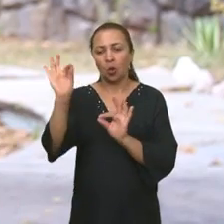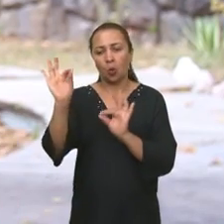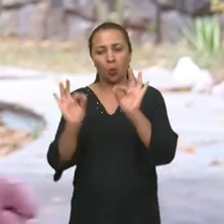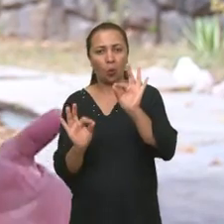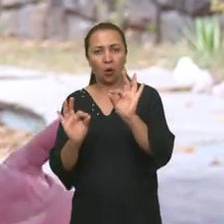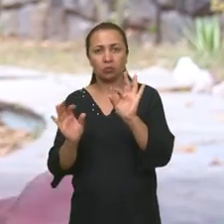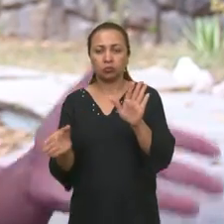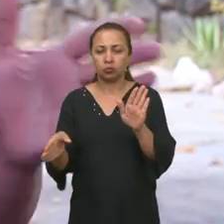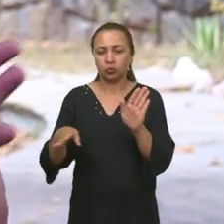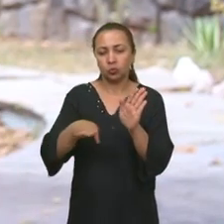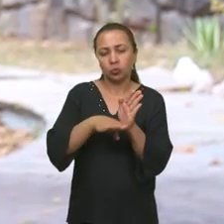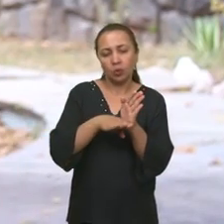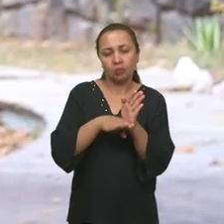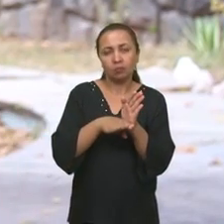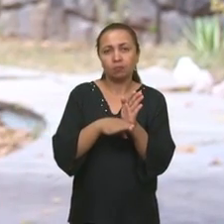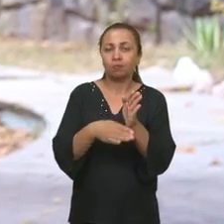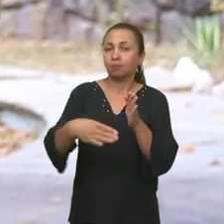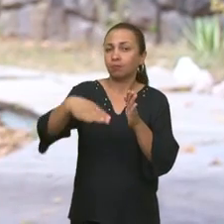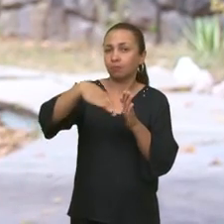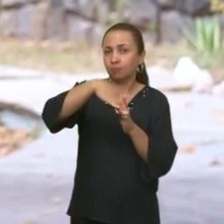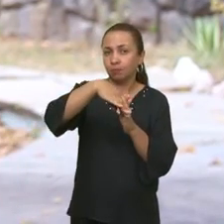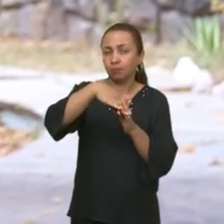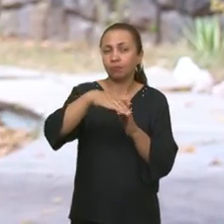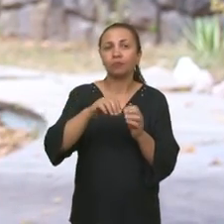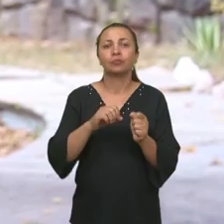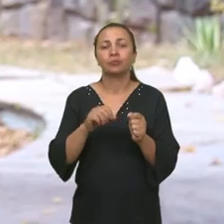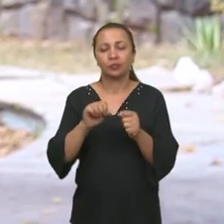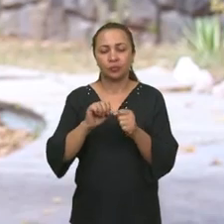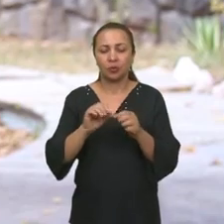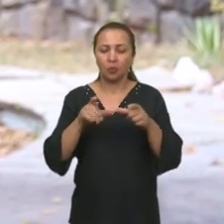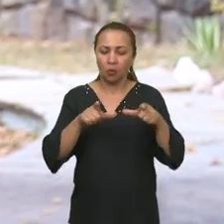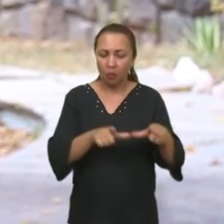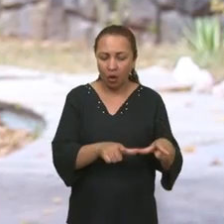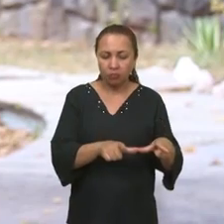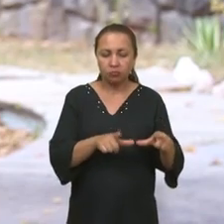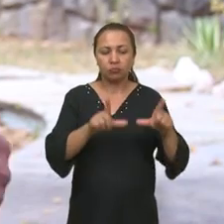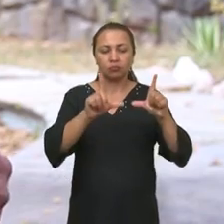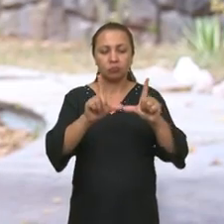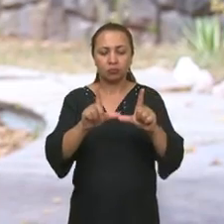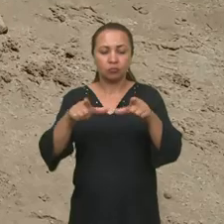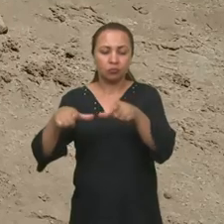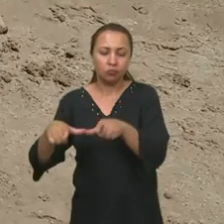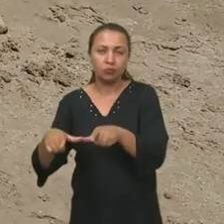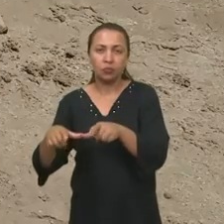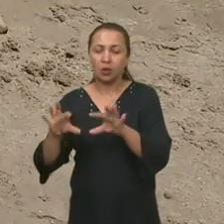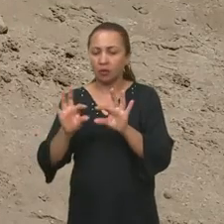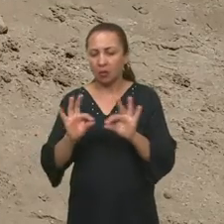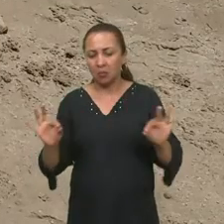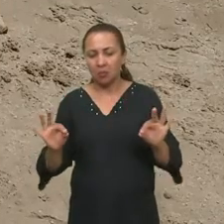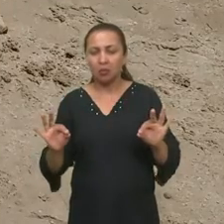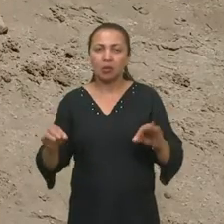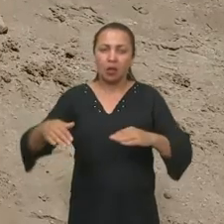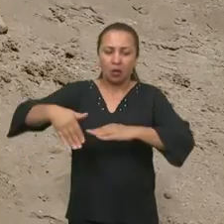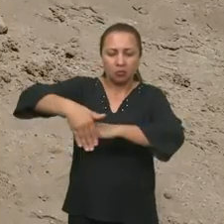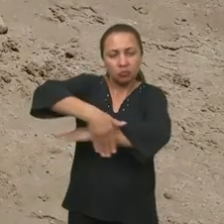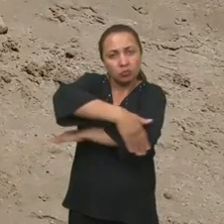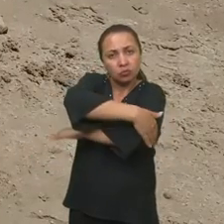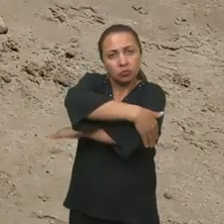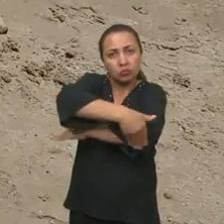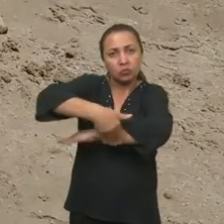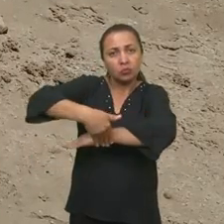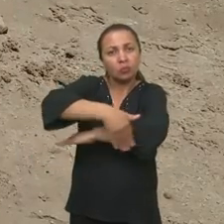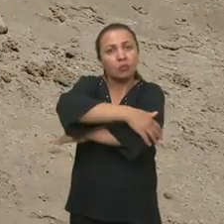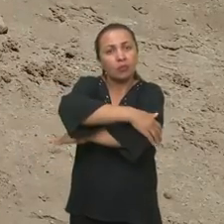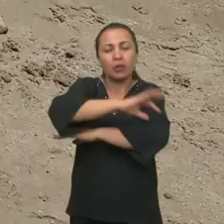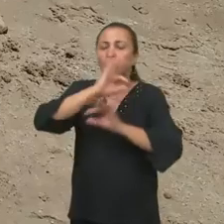montagem. Ele é um processo de montagem. Então, gente coloca as placas, vai colocar no nível, no esquadro